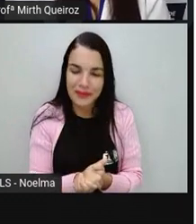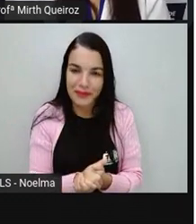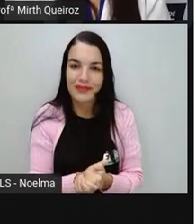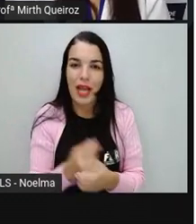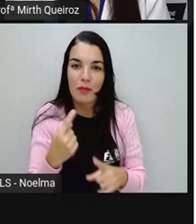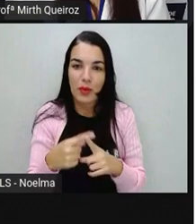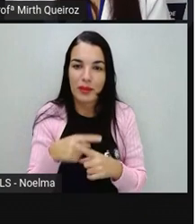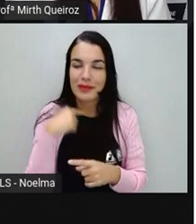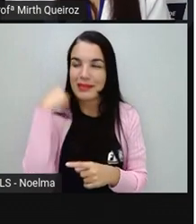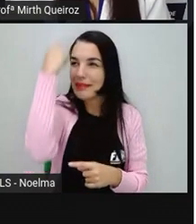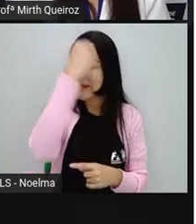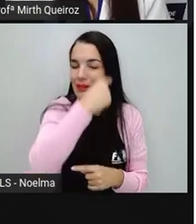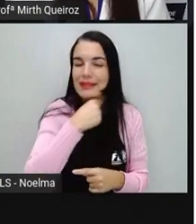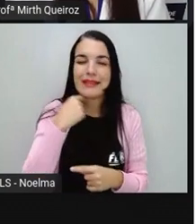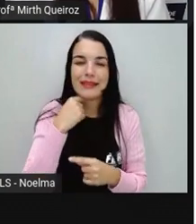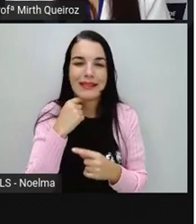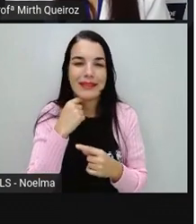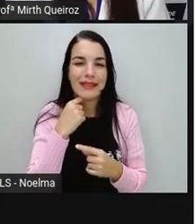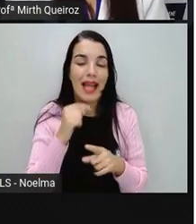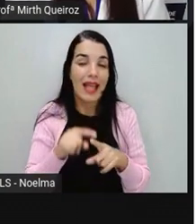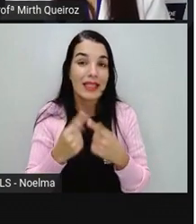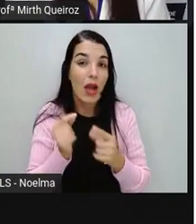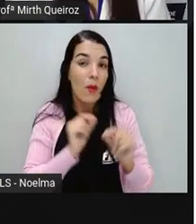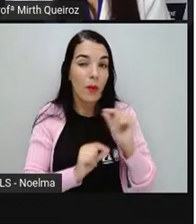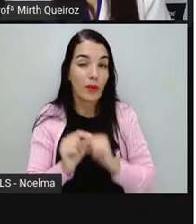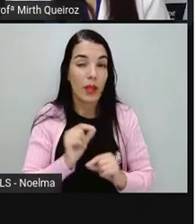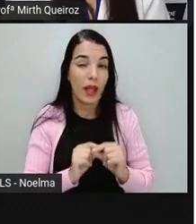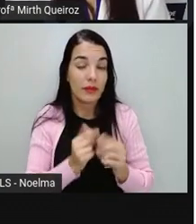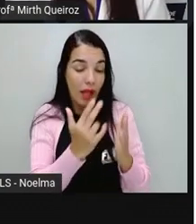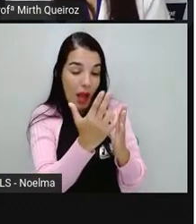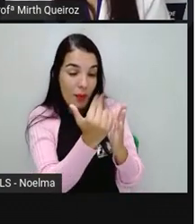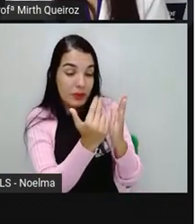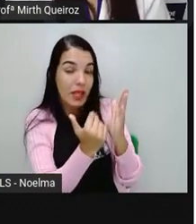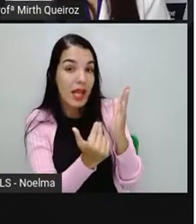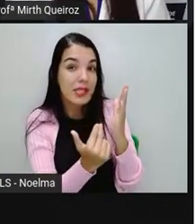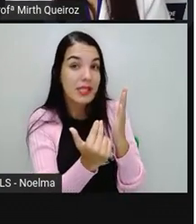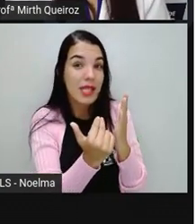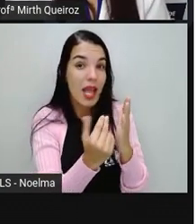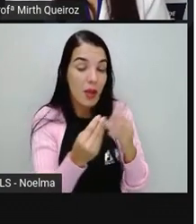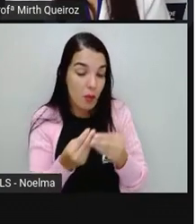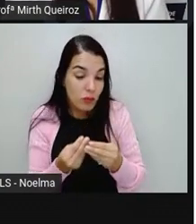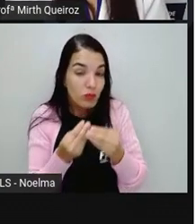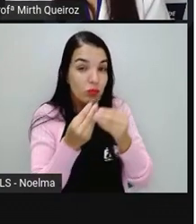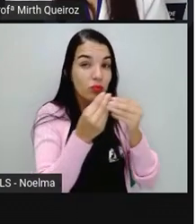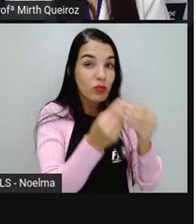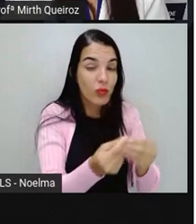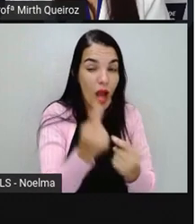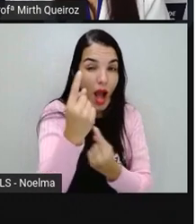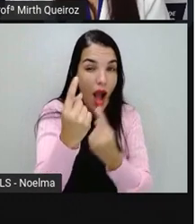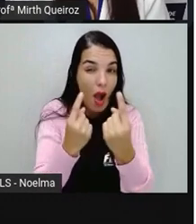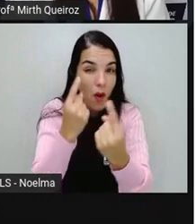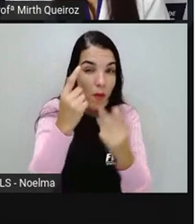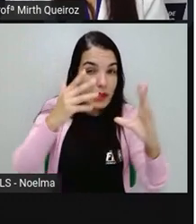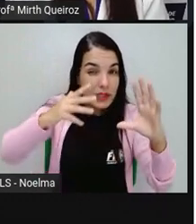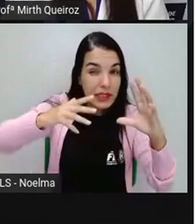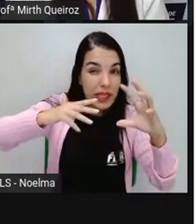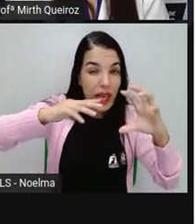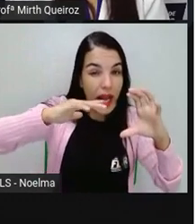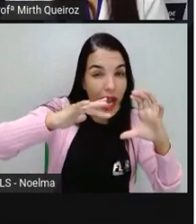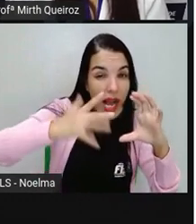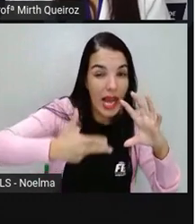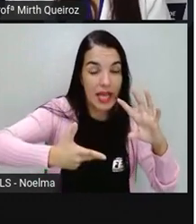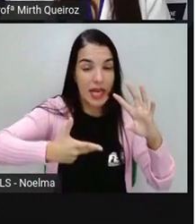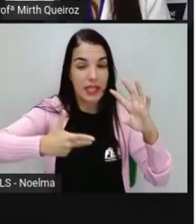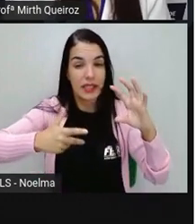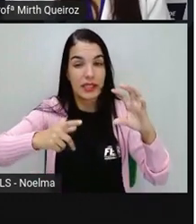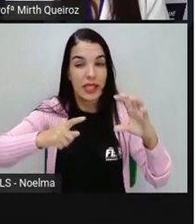personagens. E o próprio desenho traz em si algumas características que dão ideias